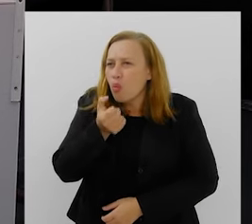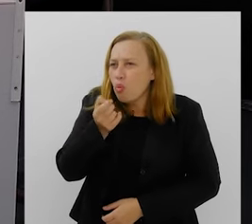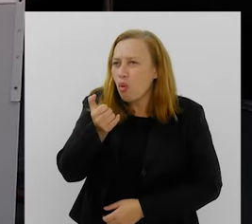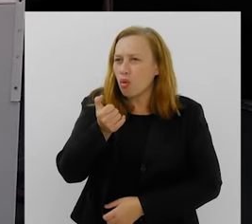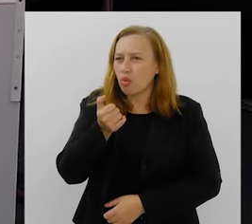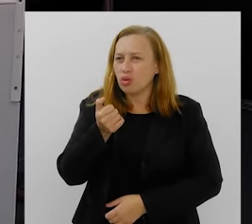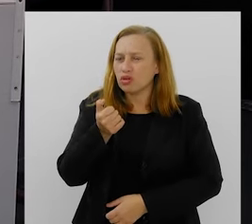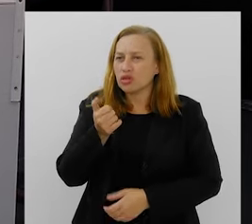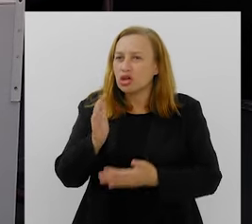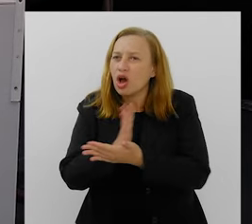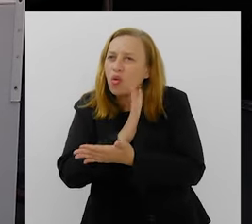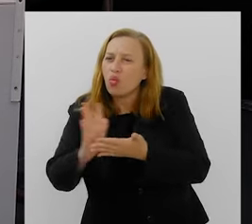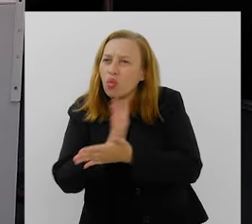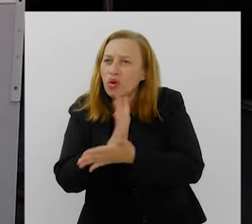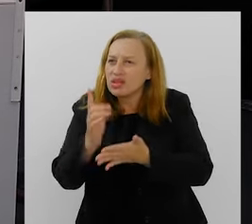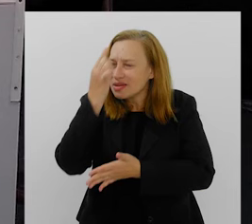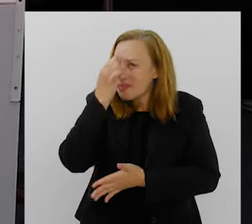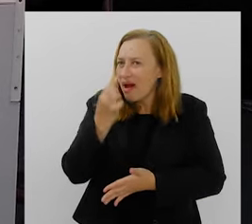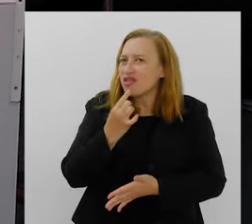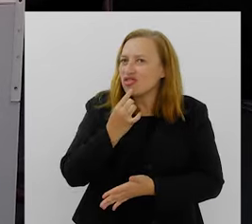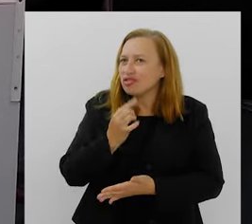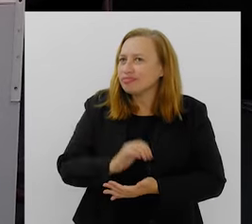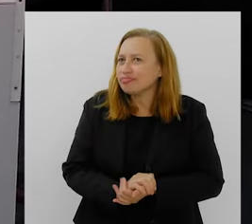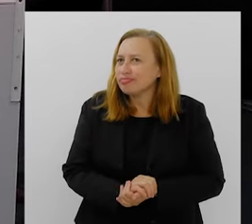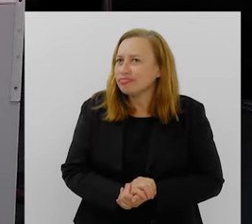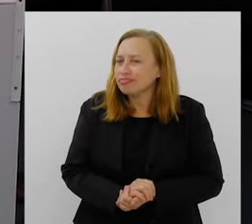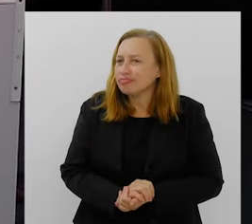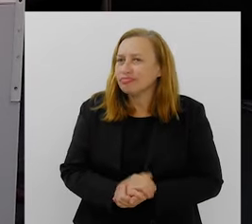com algumas imagens. Olha aí.